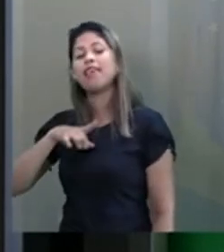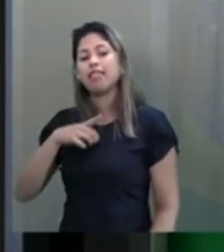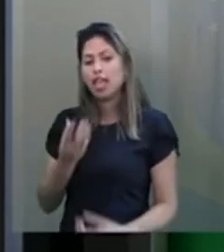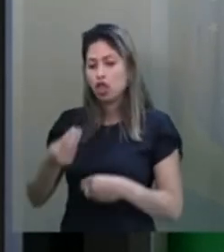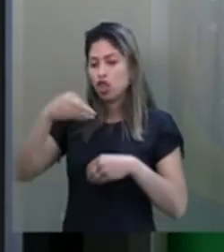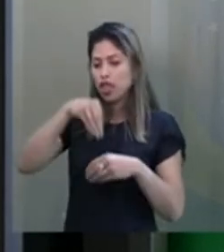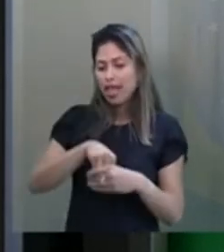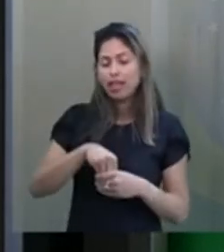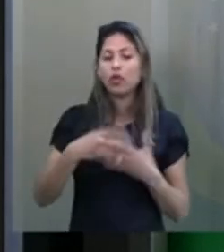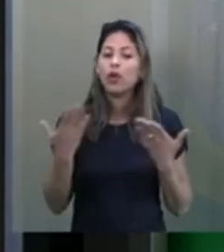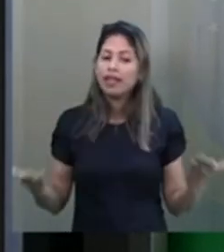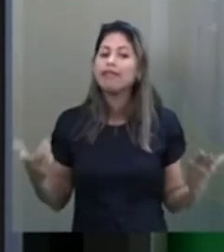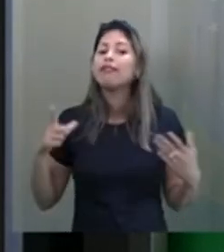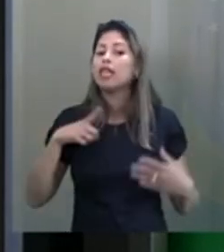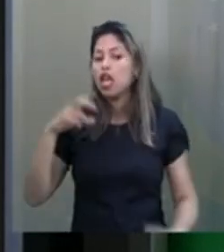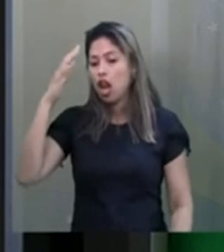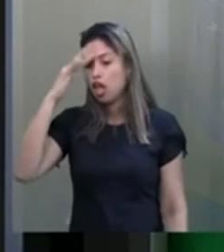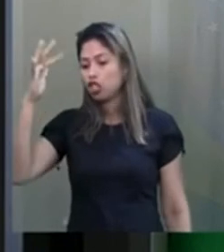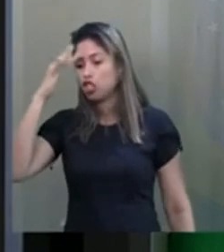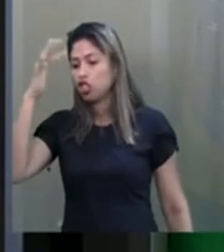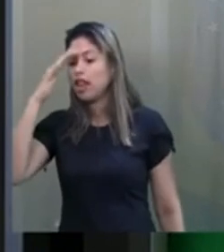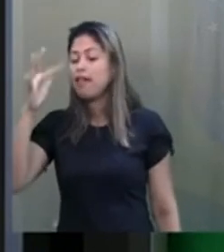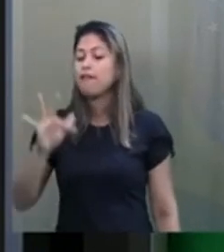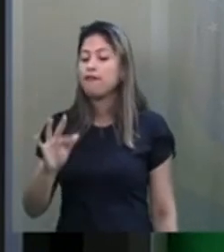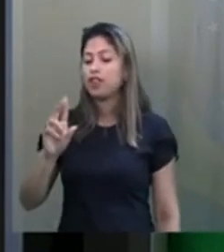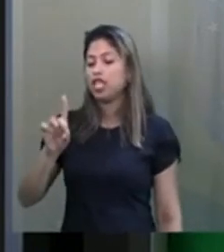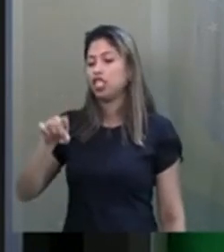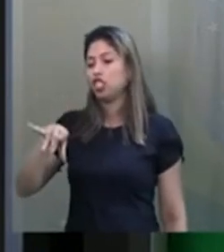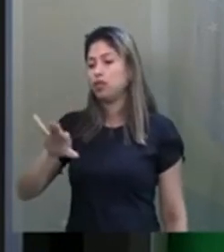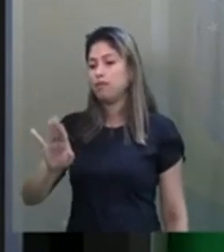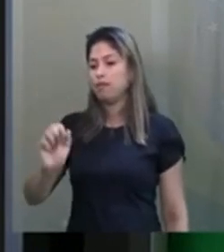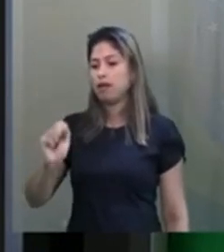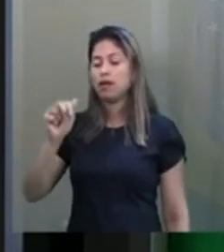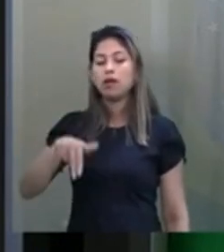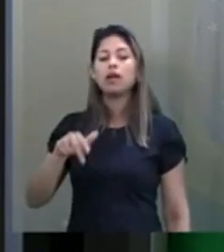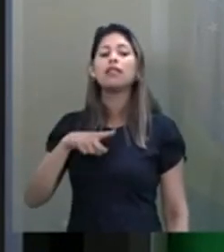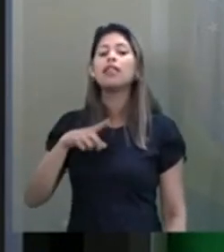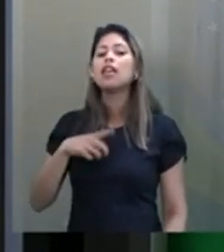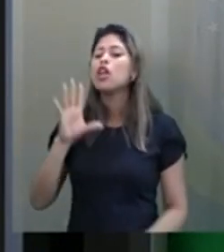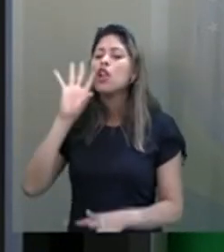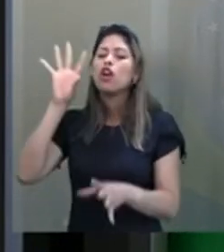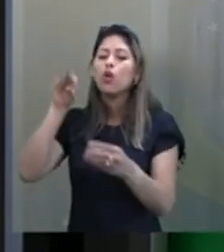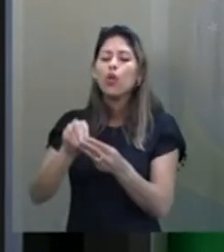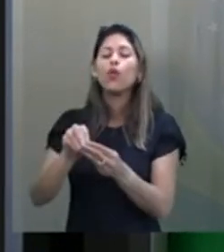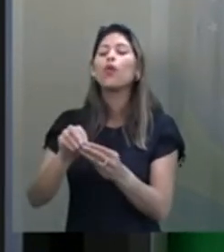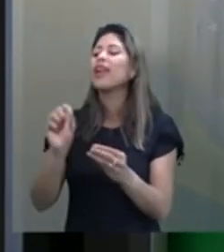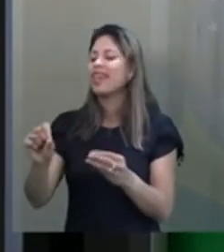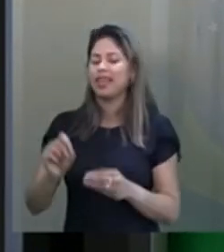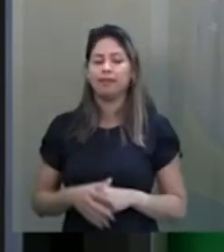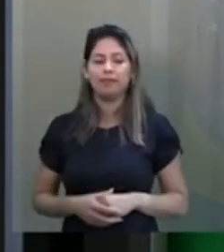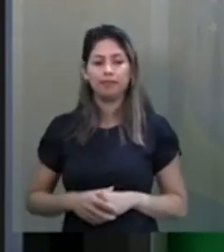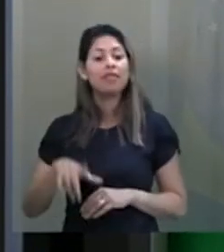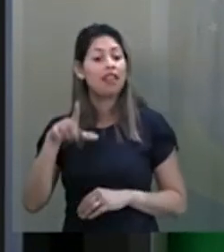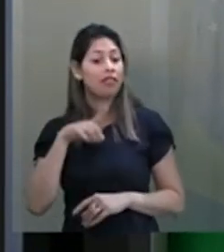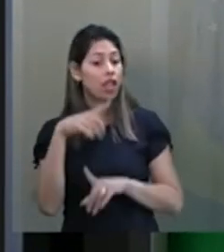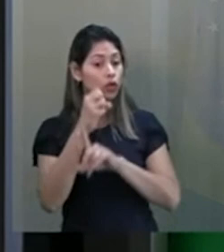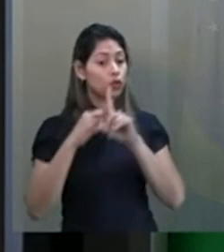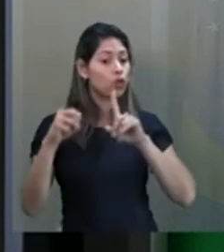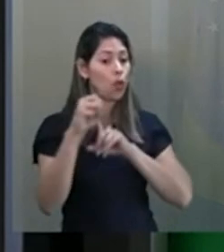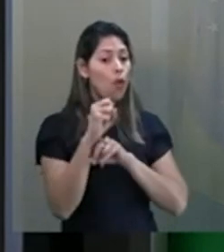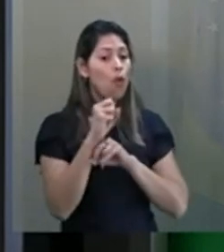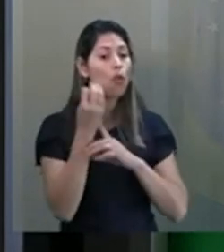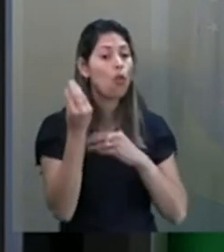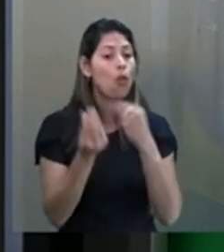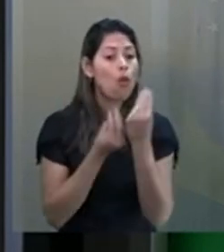E tem uma reflexão do Friedman sobre o preço, só para concluir, que é o seguinte. O socialismo pressupõe